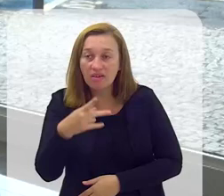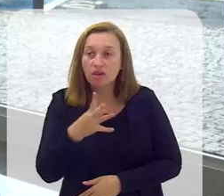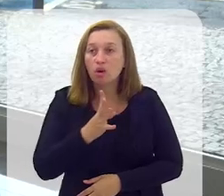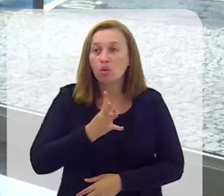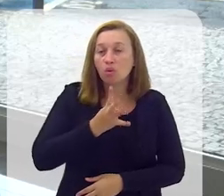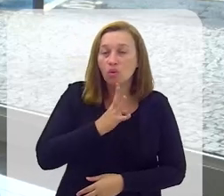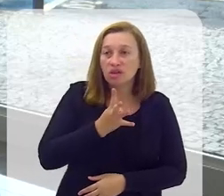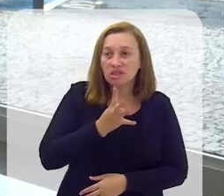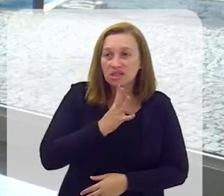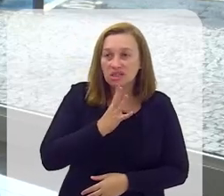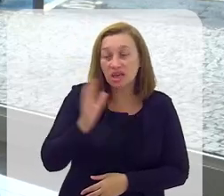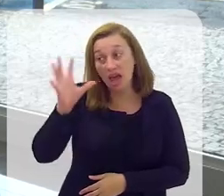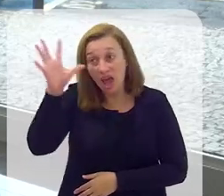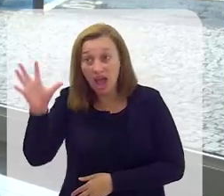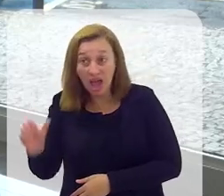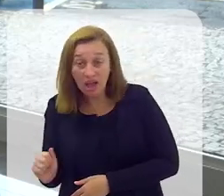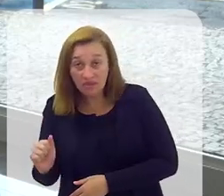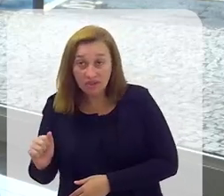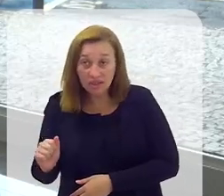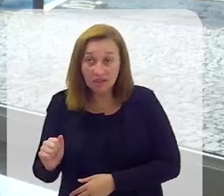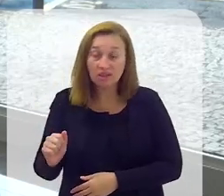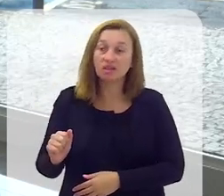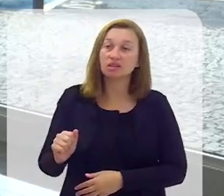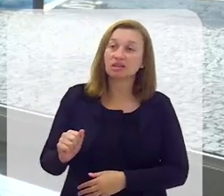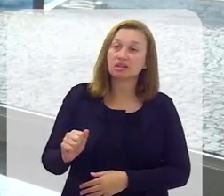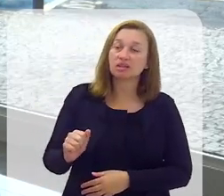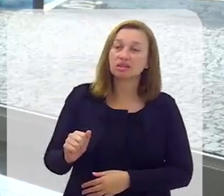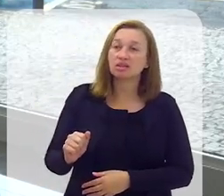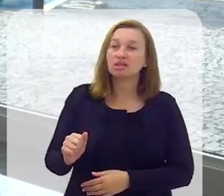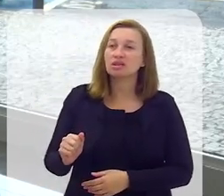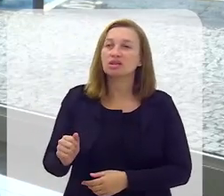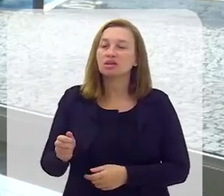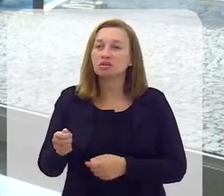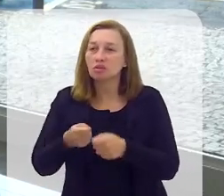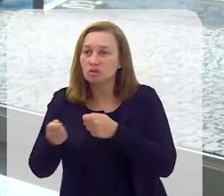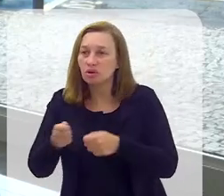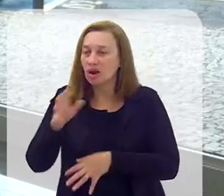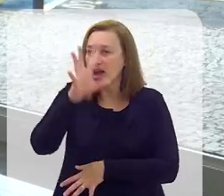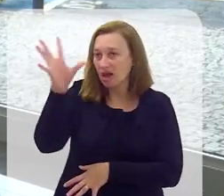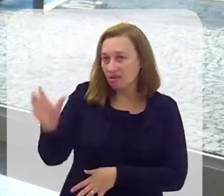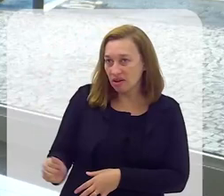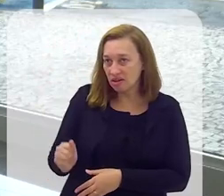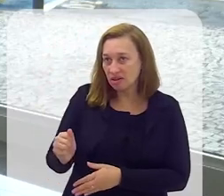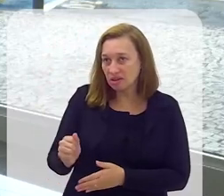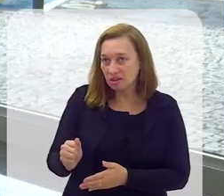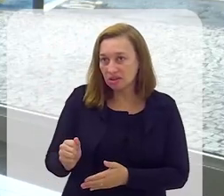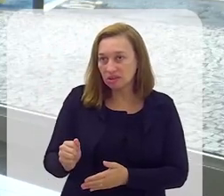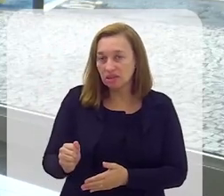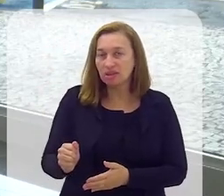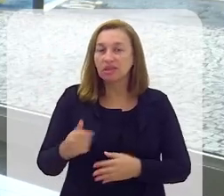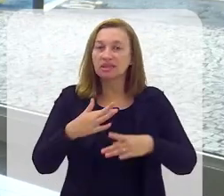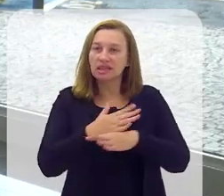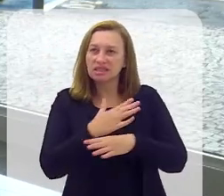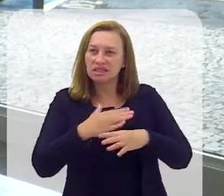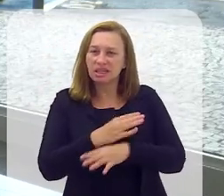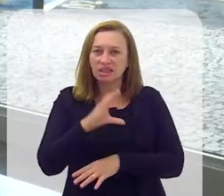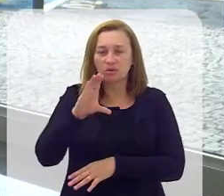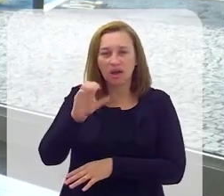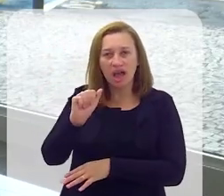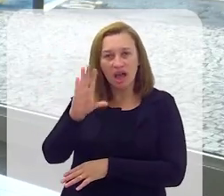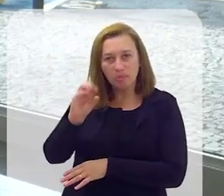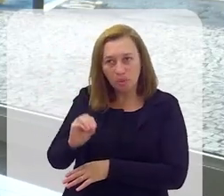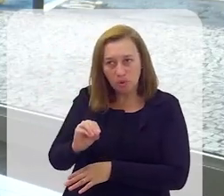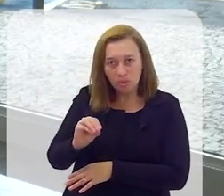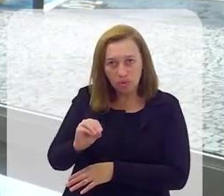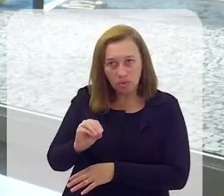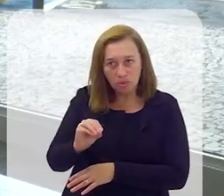se conhecia a África, ou que se percorria a África, ou que se dominava a África, do cabo, da cidade do cabo, na África do